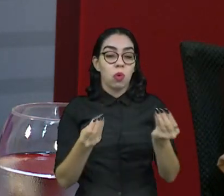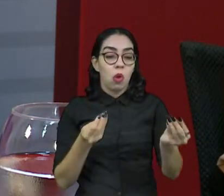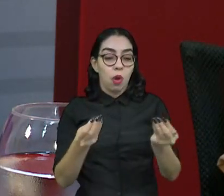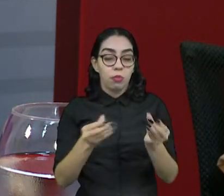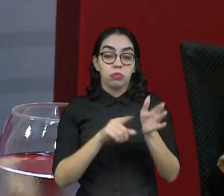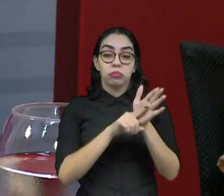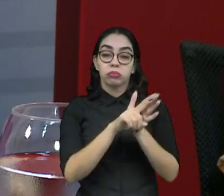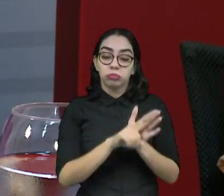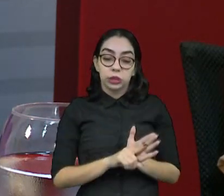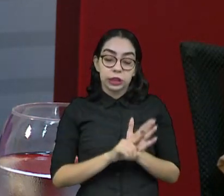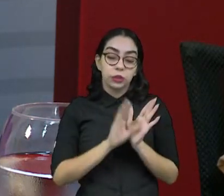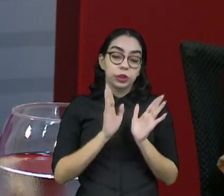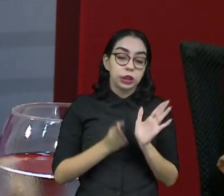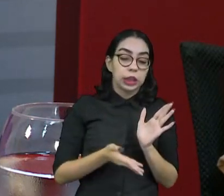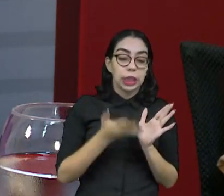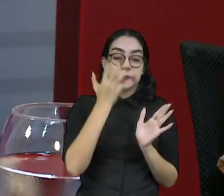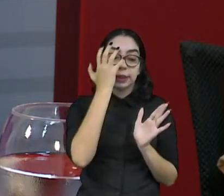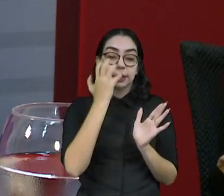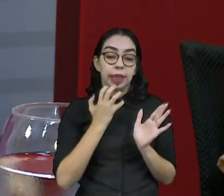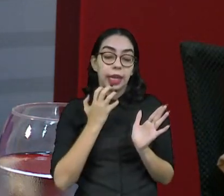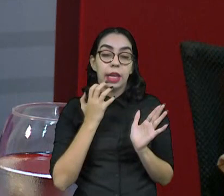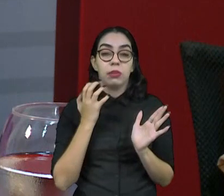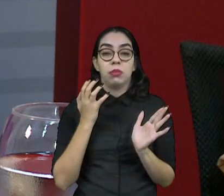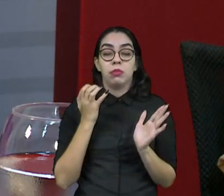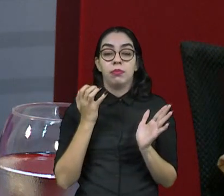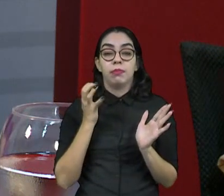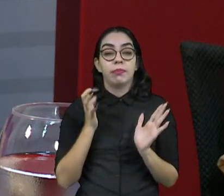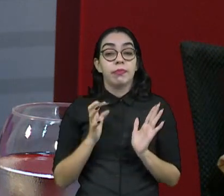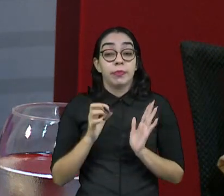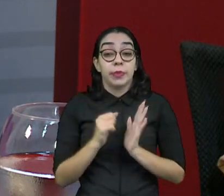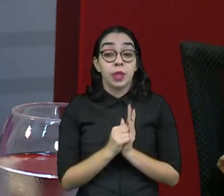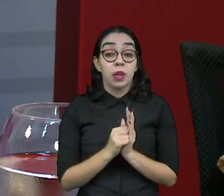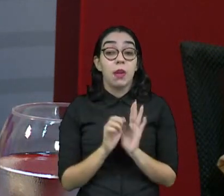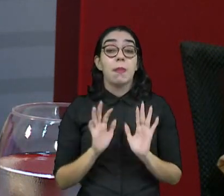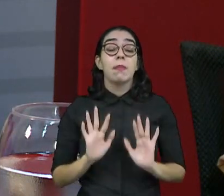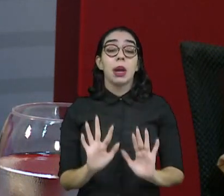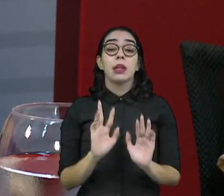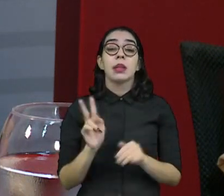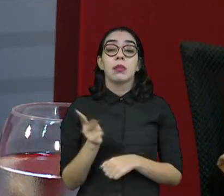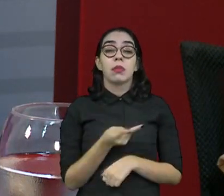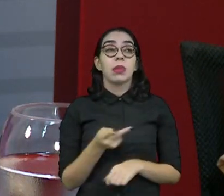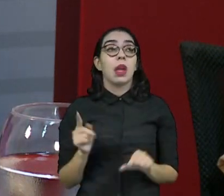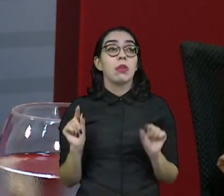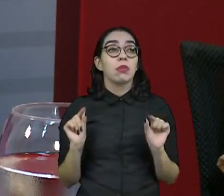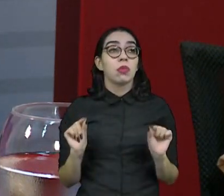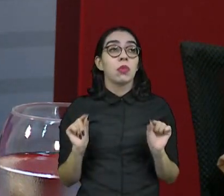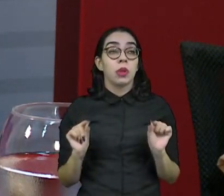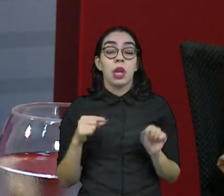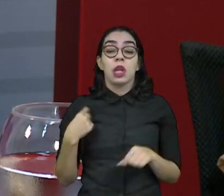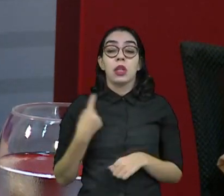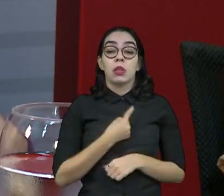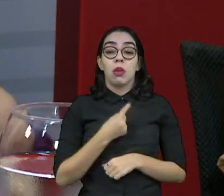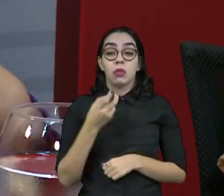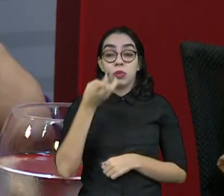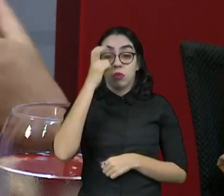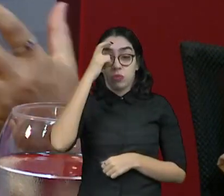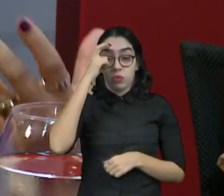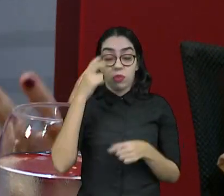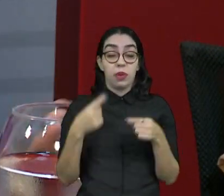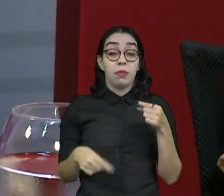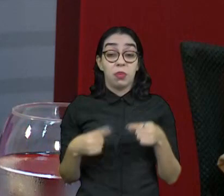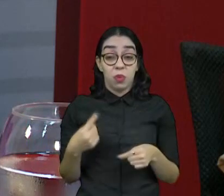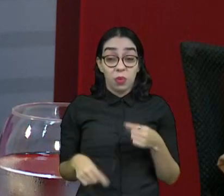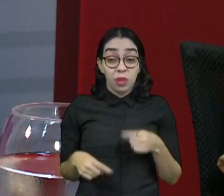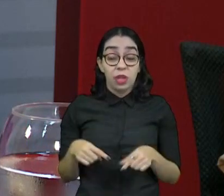credibilidade para a gente ter essa informação correta. Mas o que acontece? Acontece que, na nossa cultura política, as